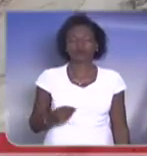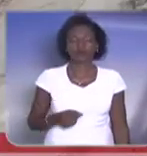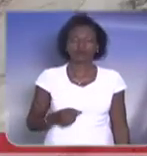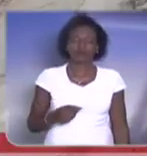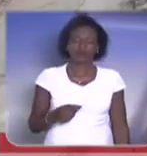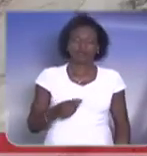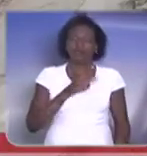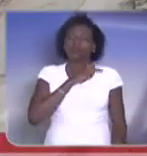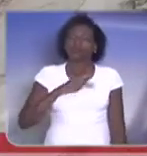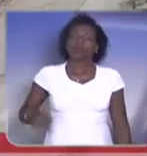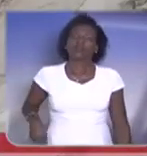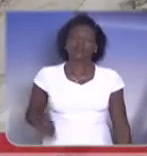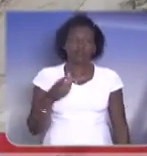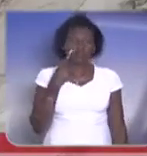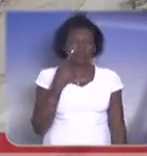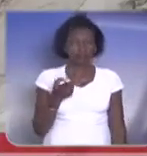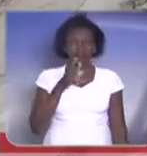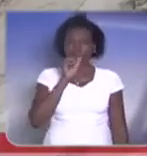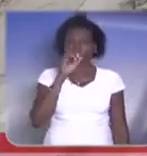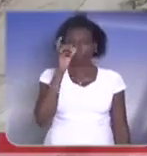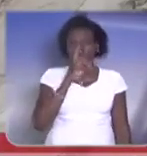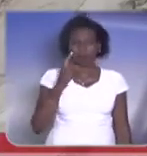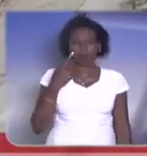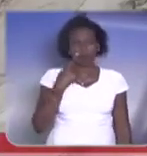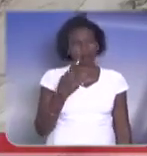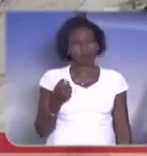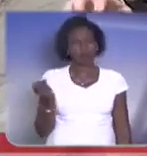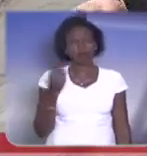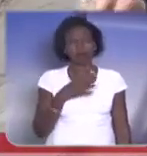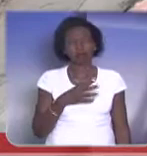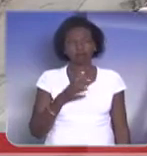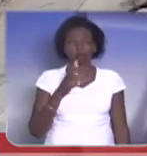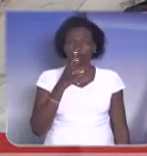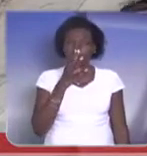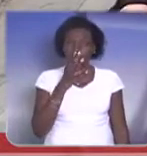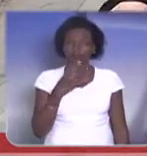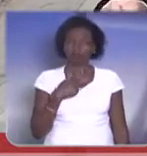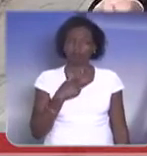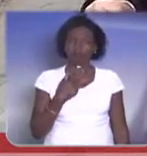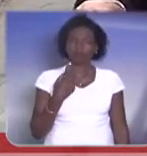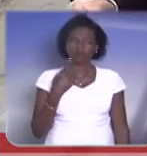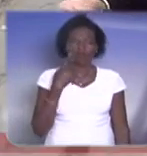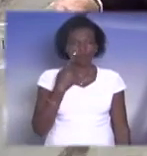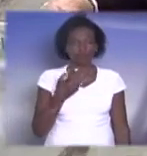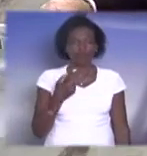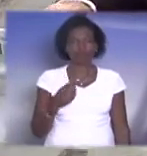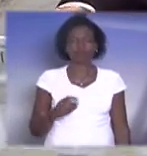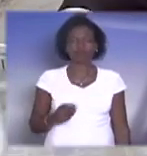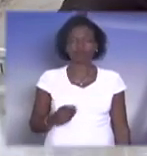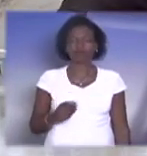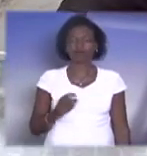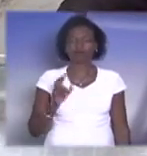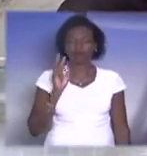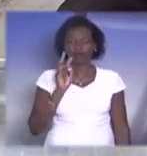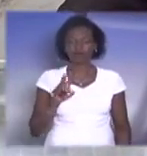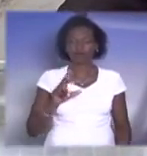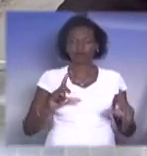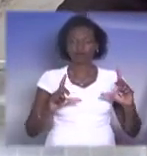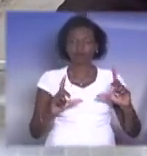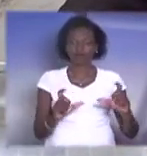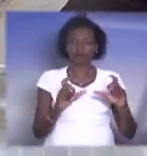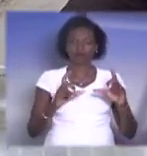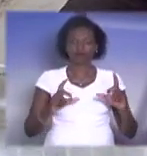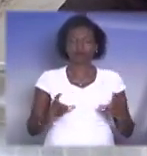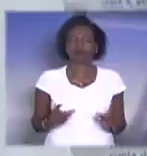aqui para mim, por favor. E aqui uma matéria me chamou a atenção, aqui do lado direito, Júnior, por favor. Uma matéria me chamou a atenção, de justamente